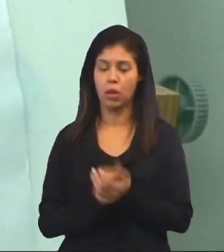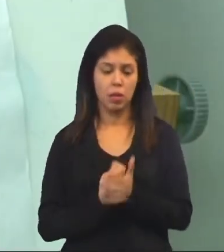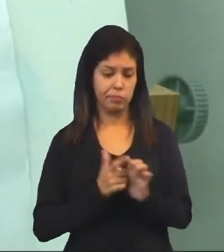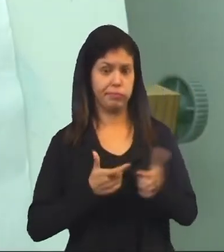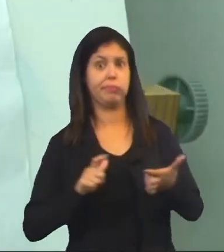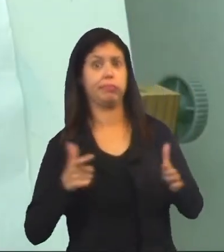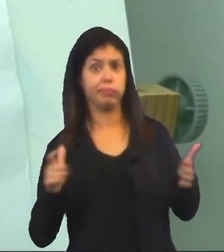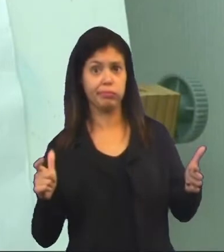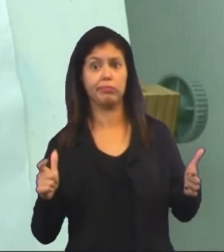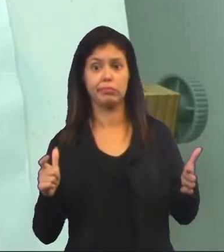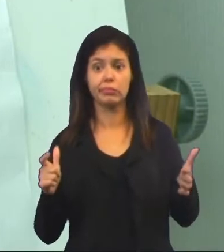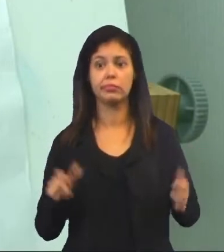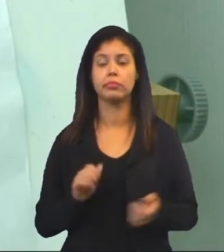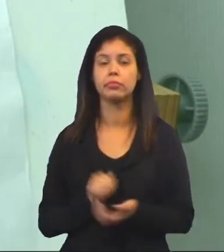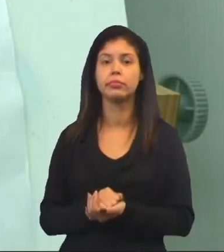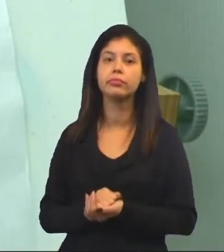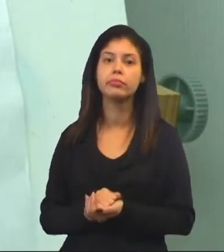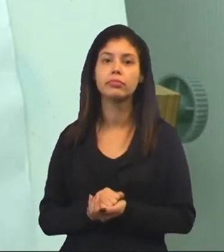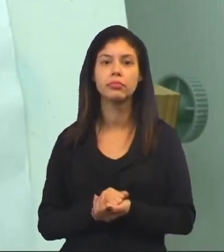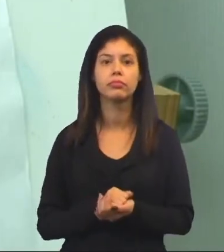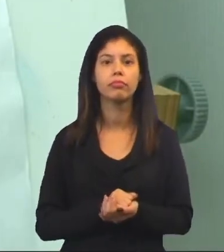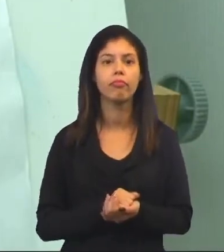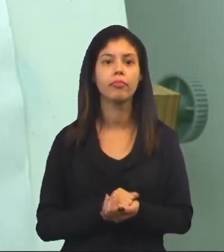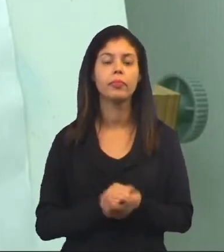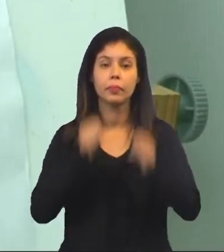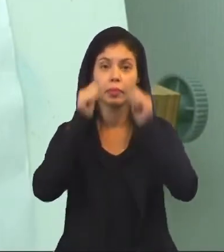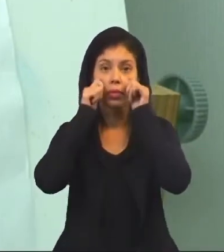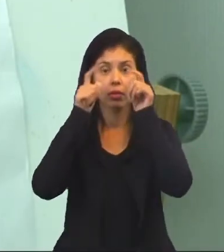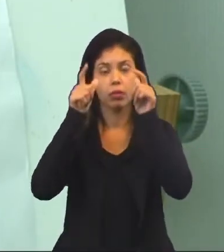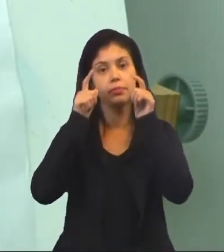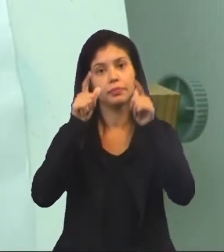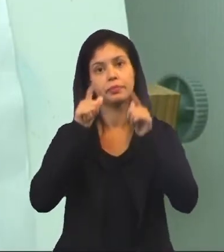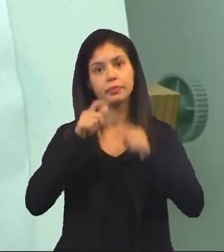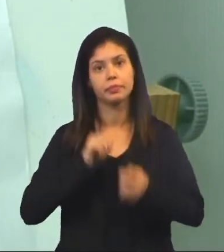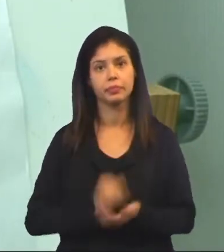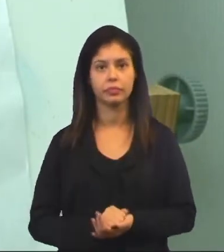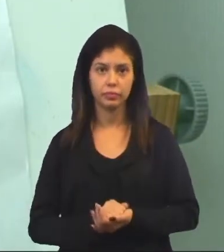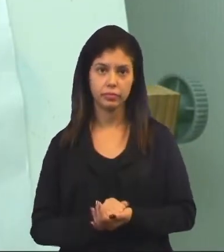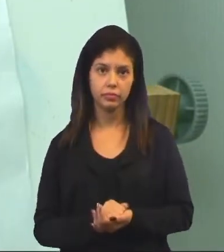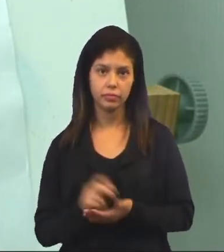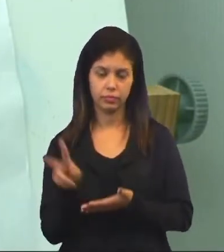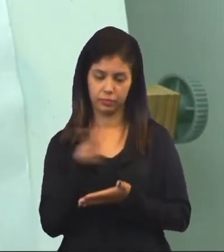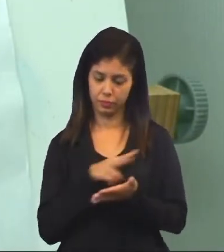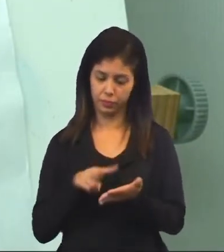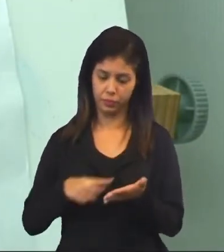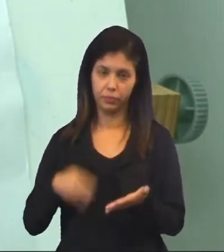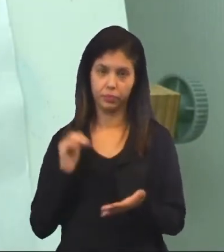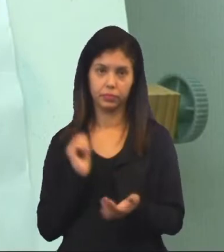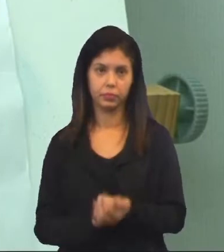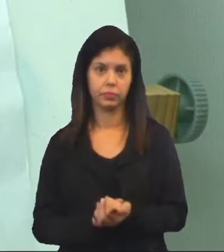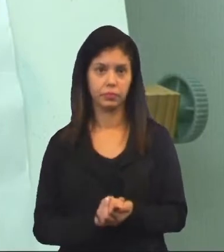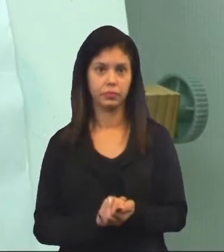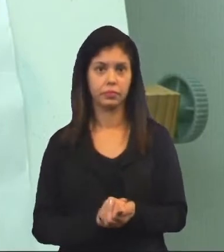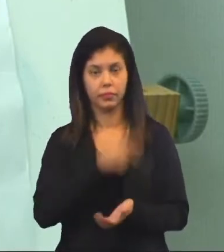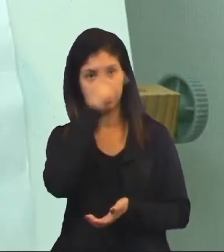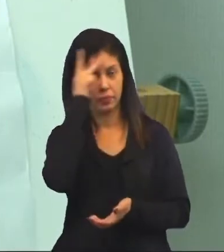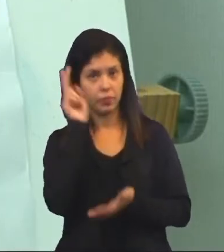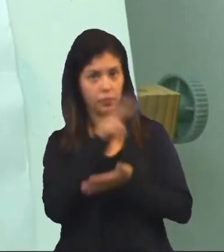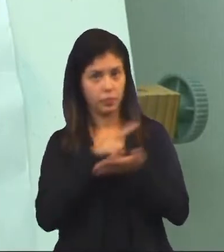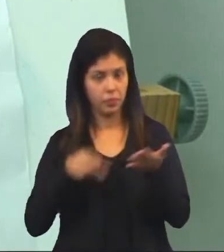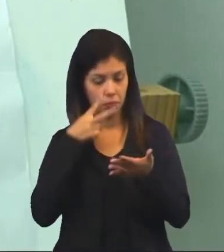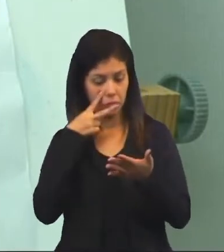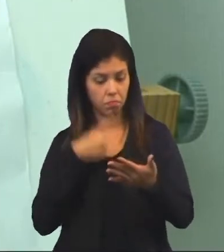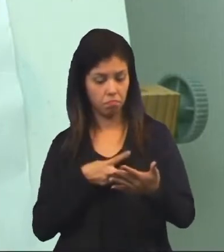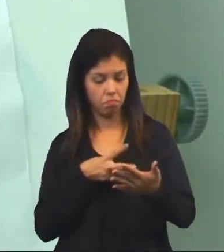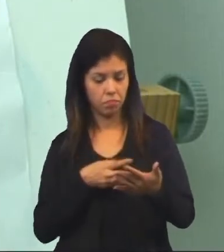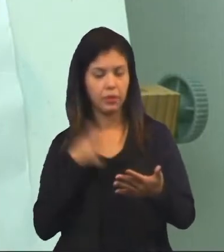hambúrguer bem grande? Para chamar a atenção do leitor. Para que o leitor olhe.